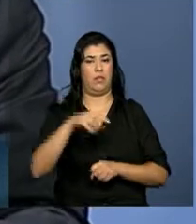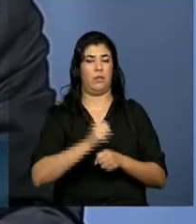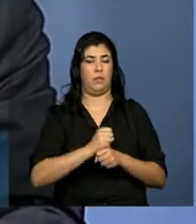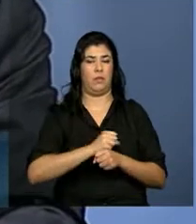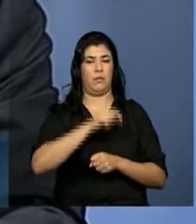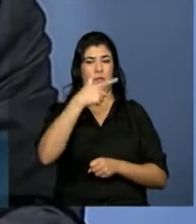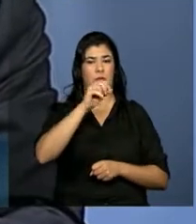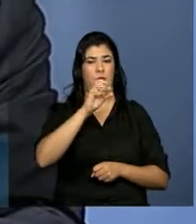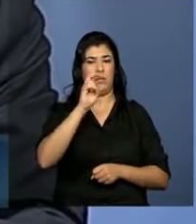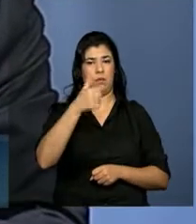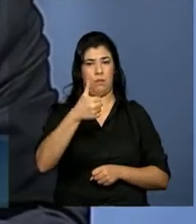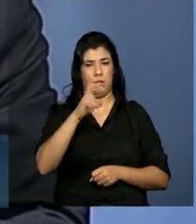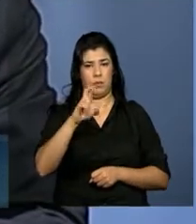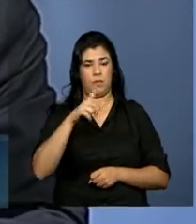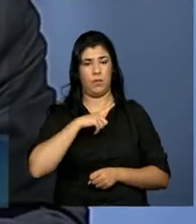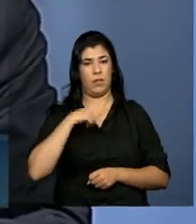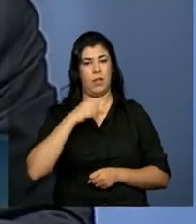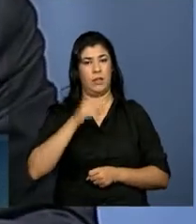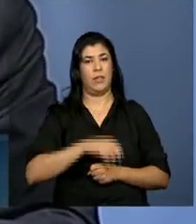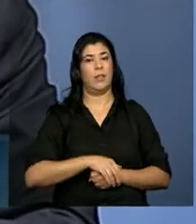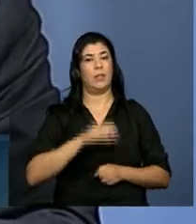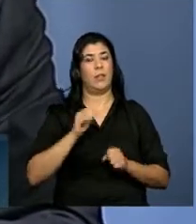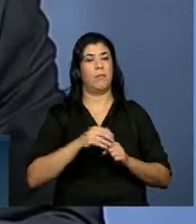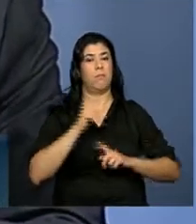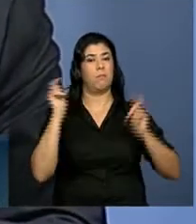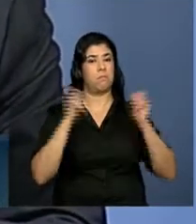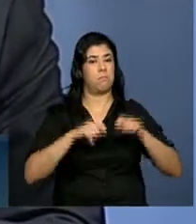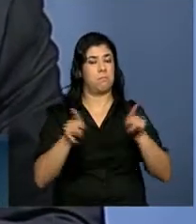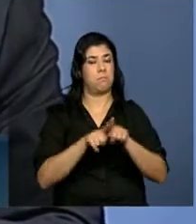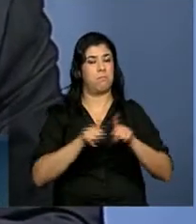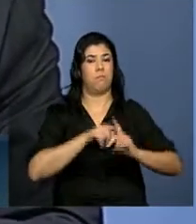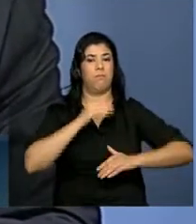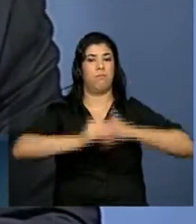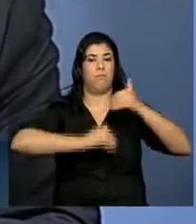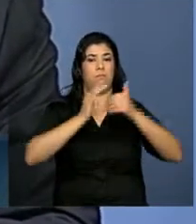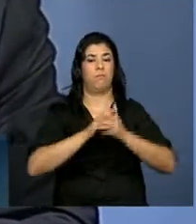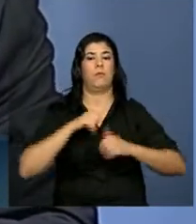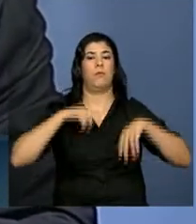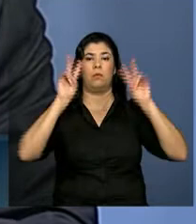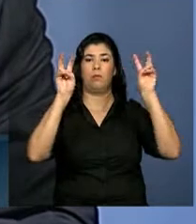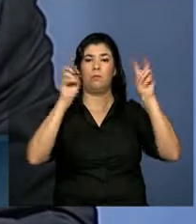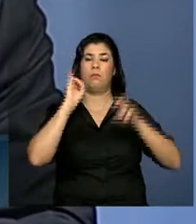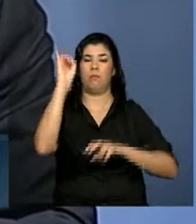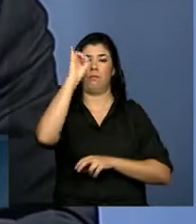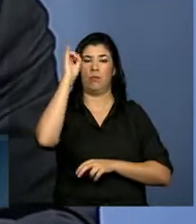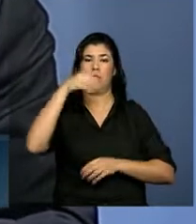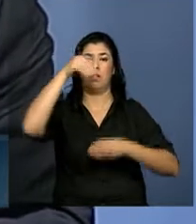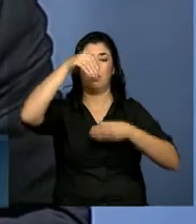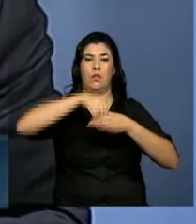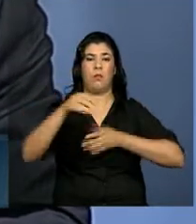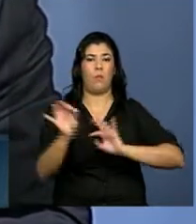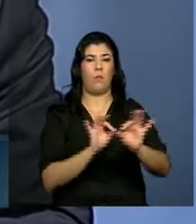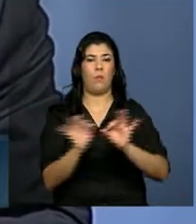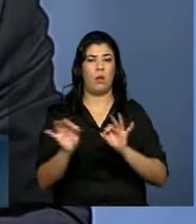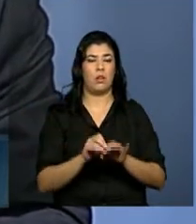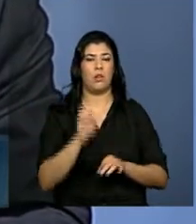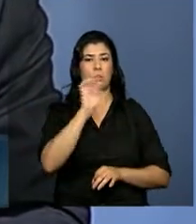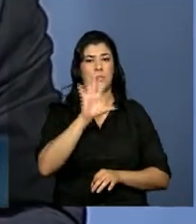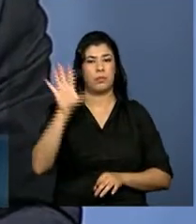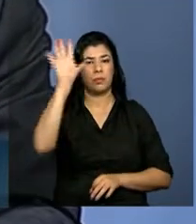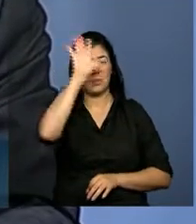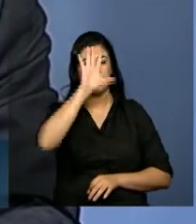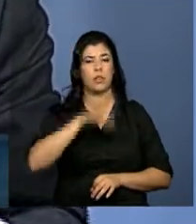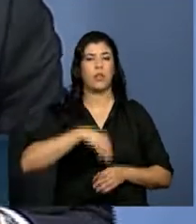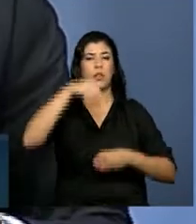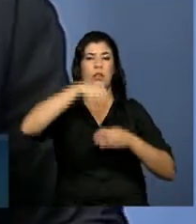temos uma oportunidade de avançar com temas importantíssimos para a organização, para os Estados-membros, para o Brasil